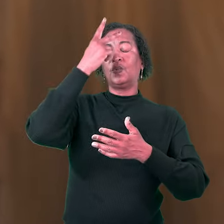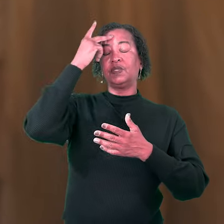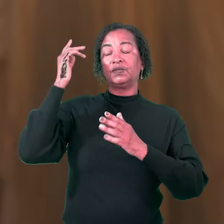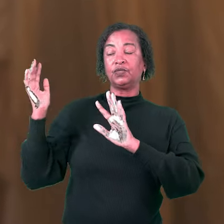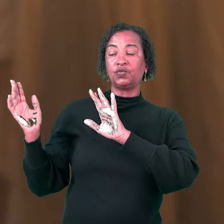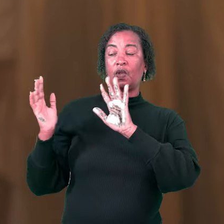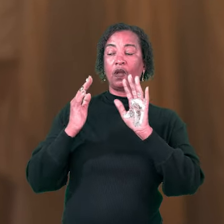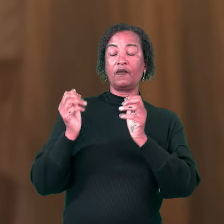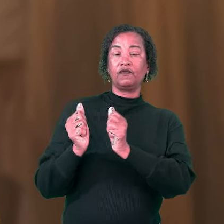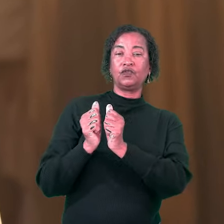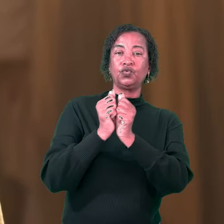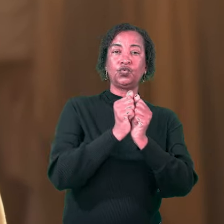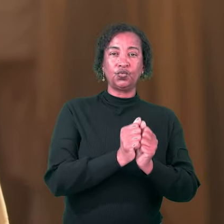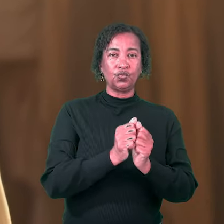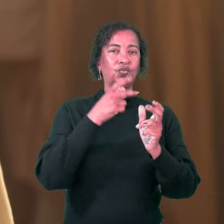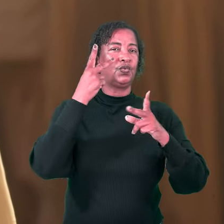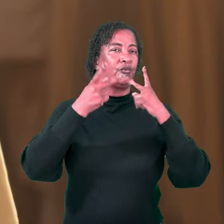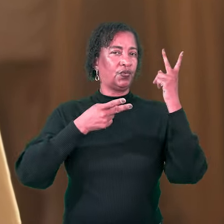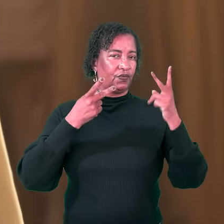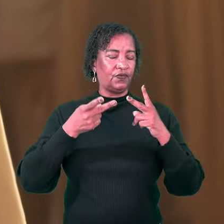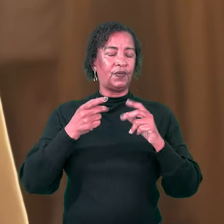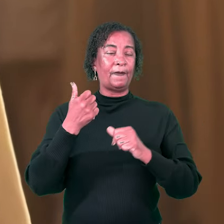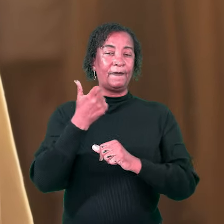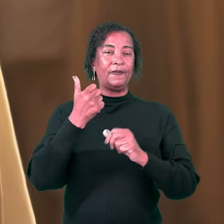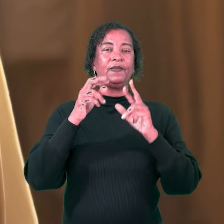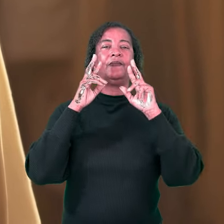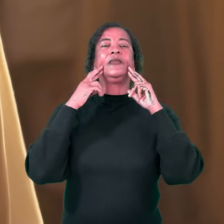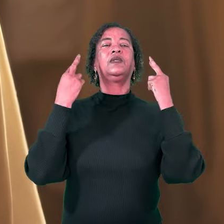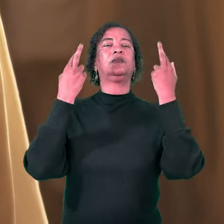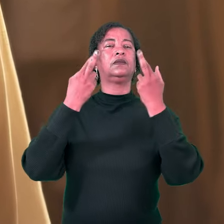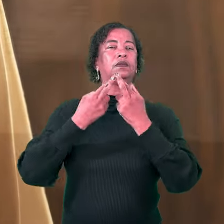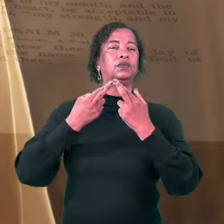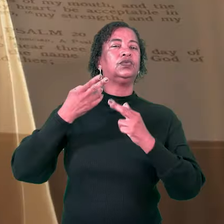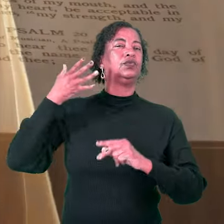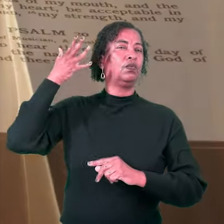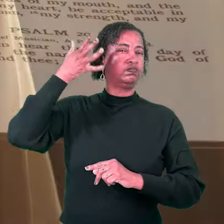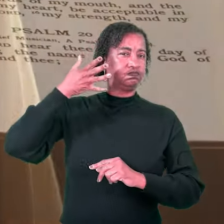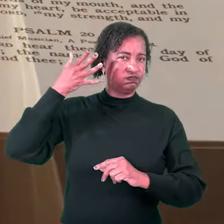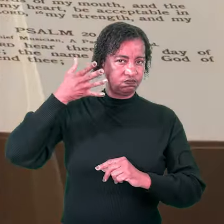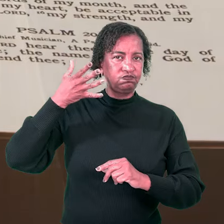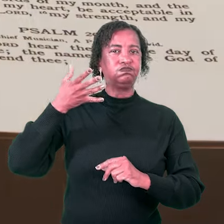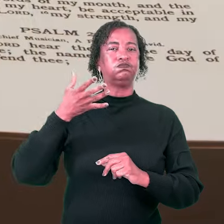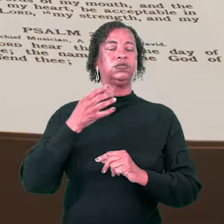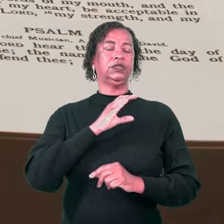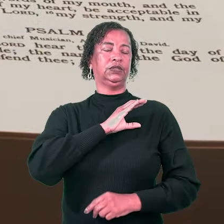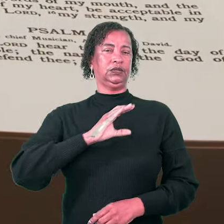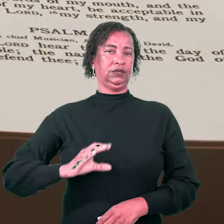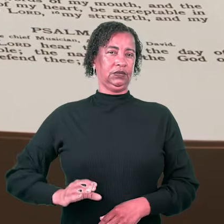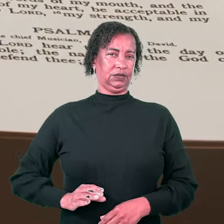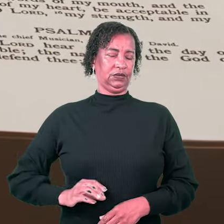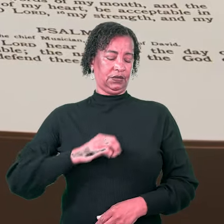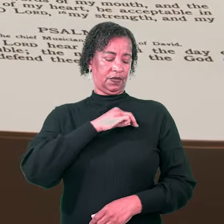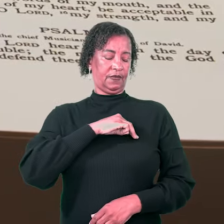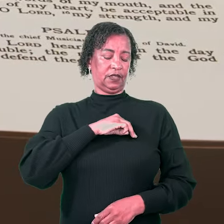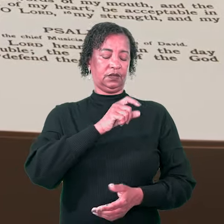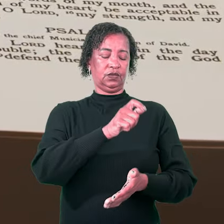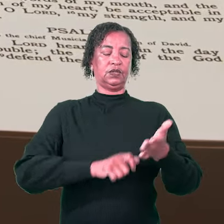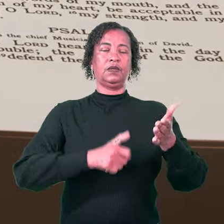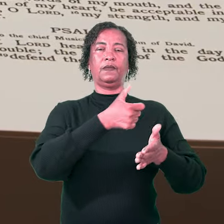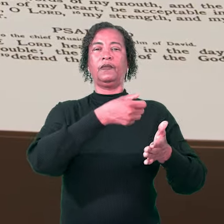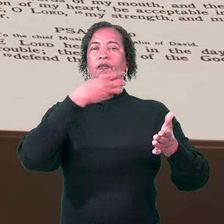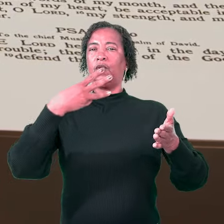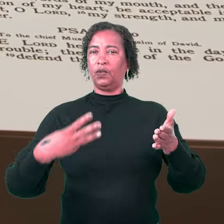ele. Foi o que chamei de o primeiro retiro espiritual cristão. De acordo com Mateus 3, 13, o convite foi